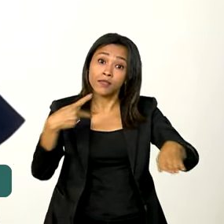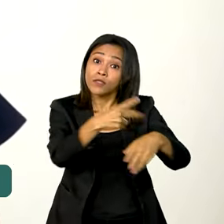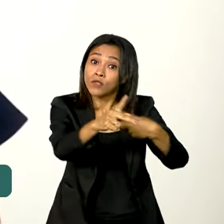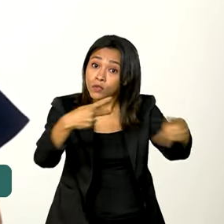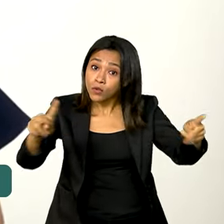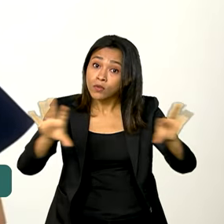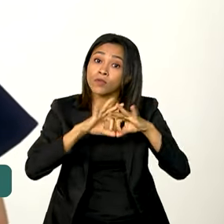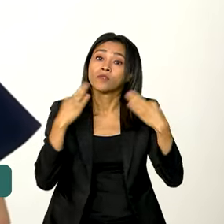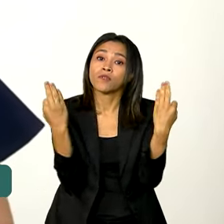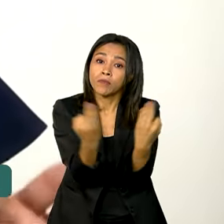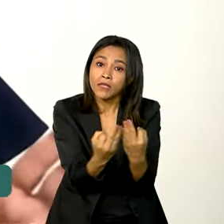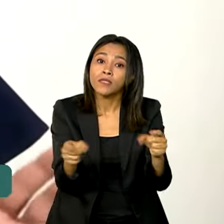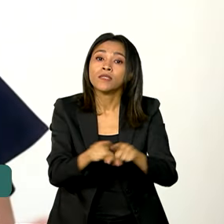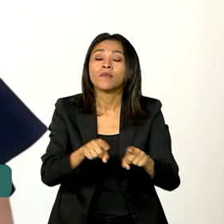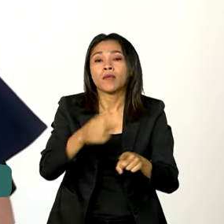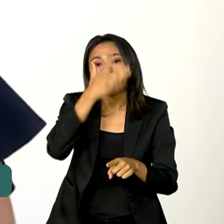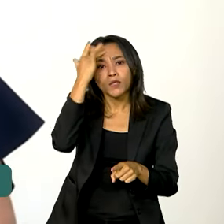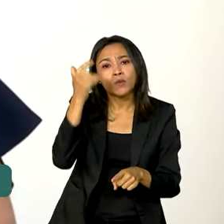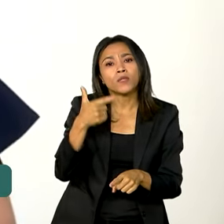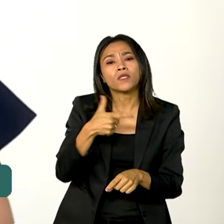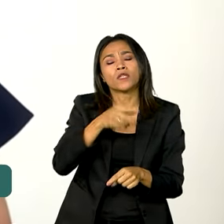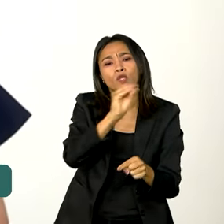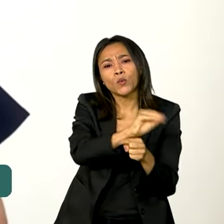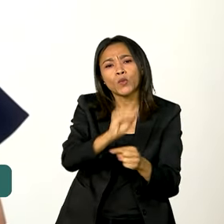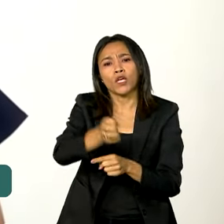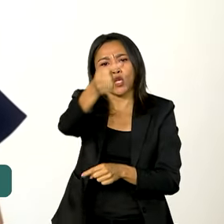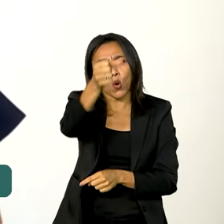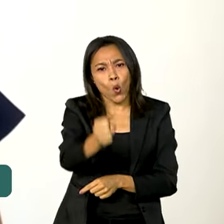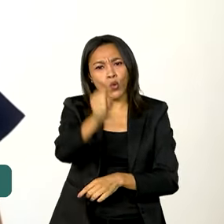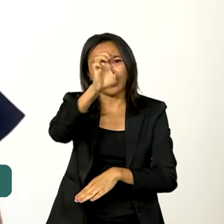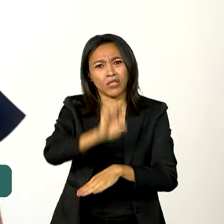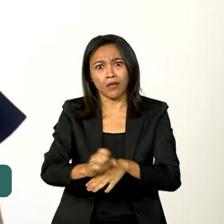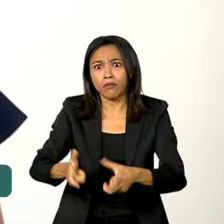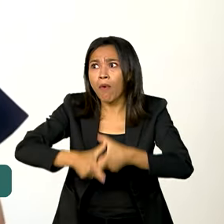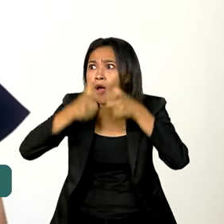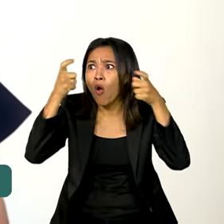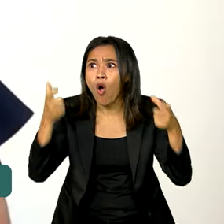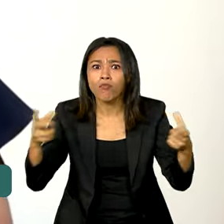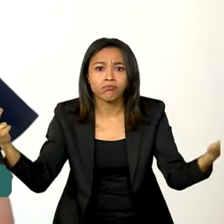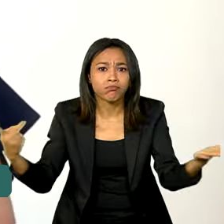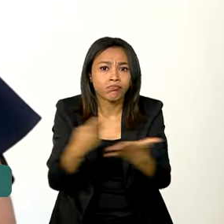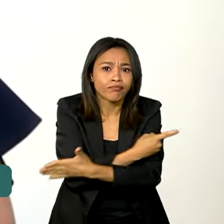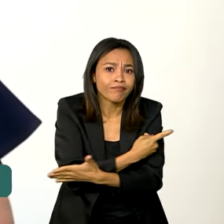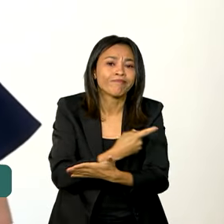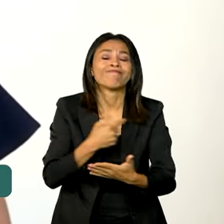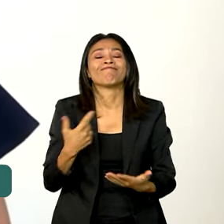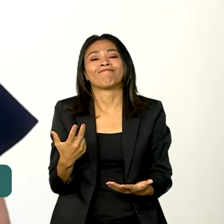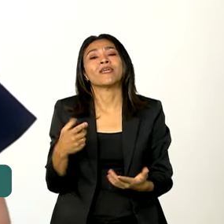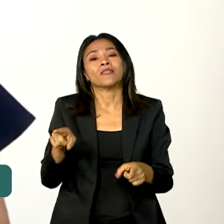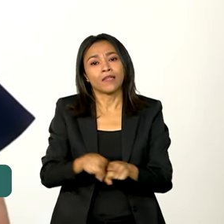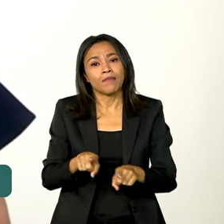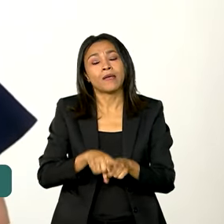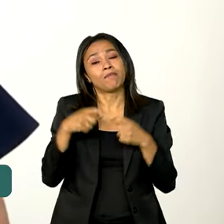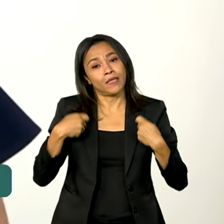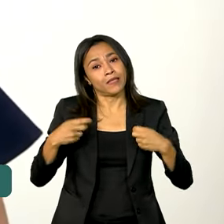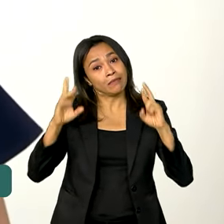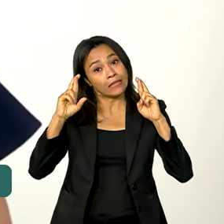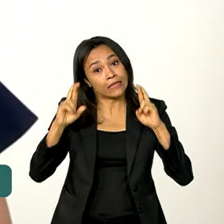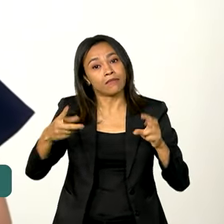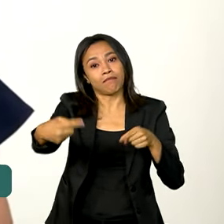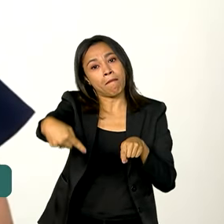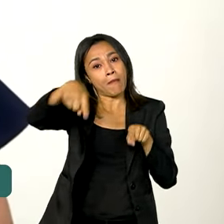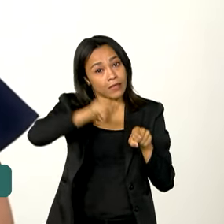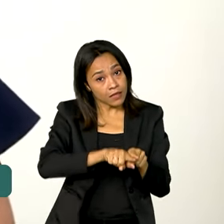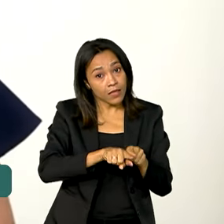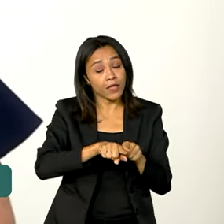famílias e cuidadores nos oito estados com maior número de casos. Contamos para isso com a parceria